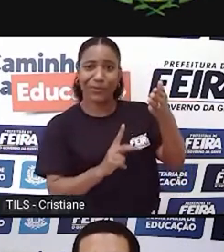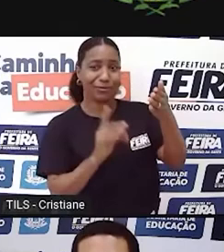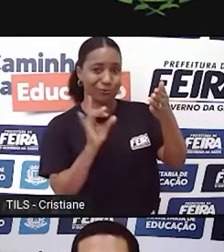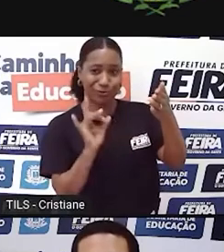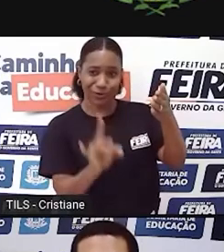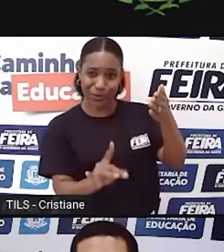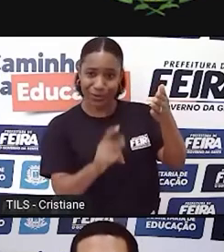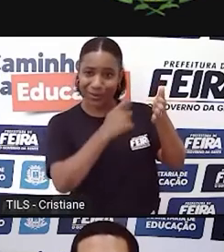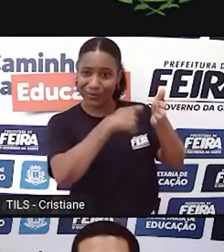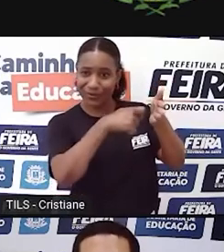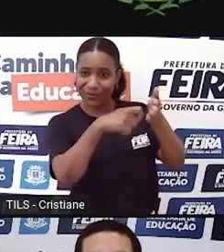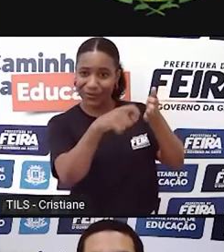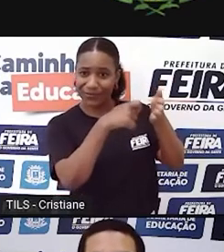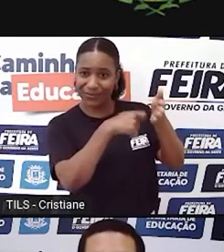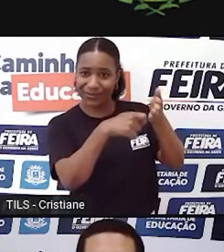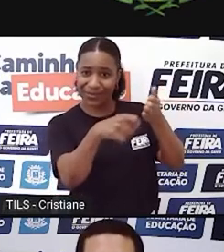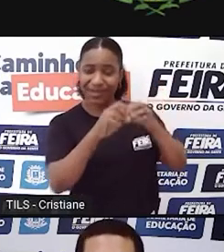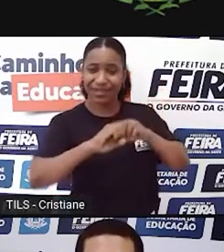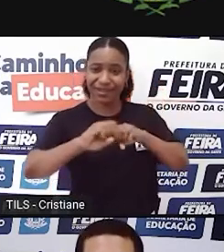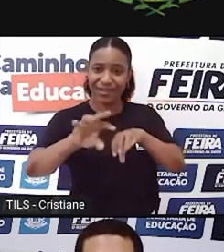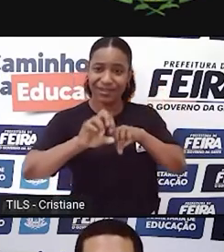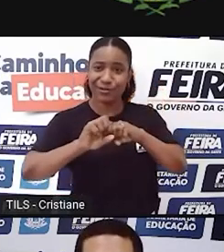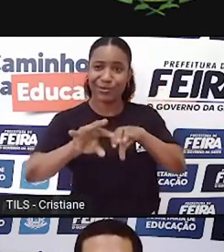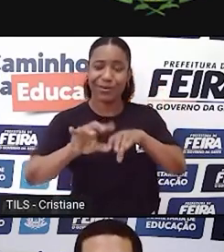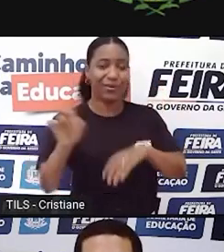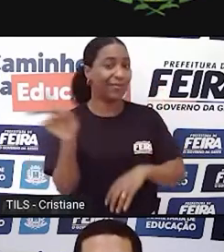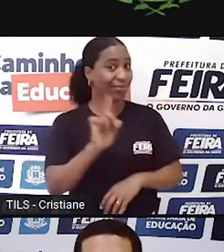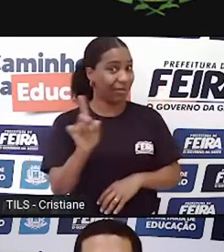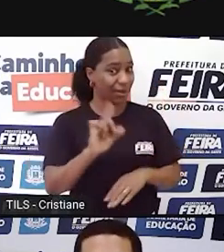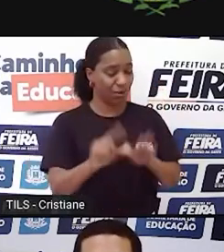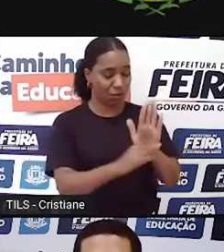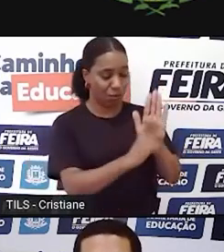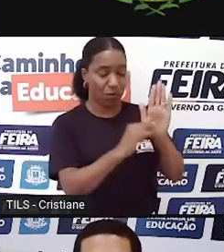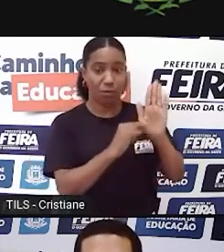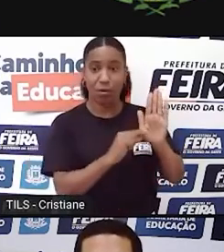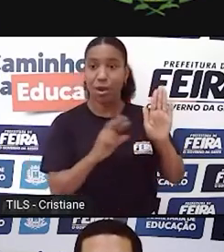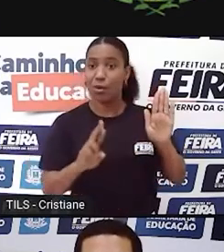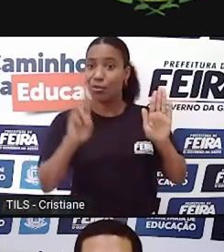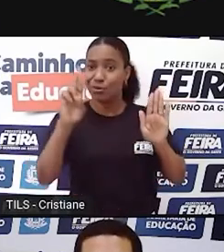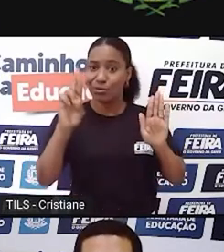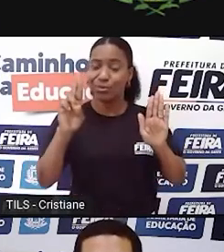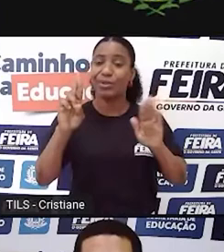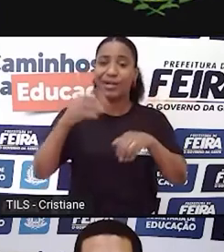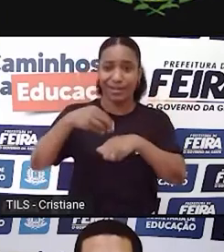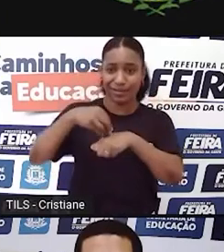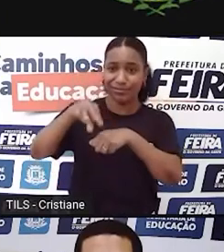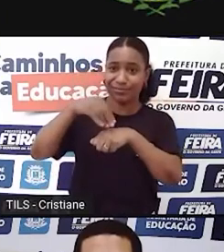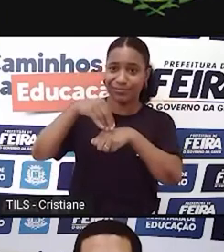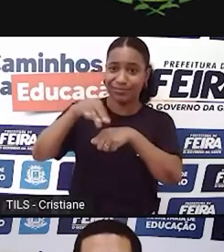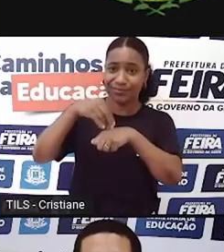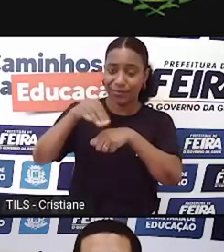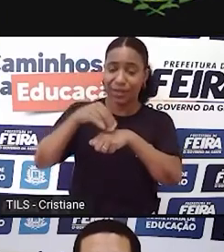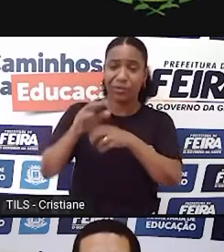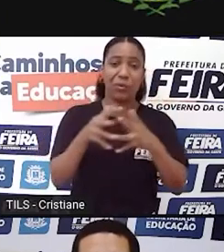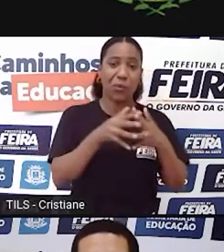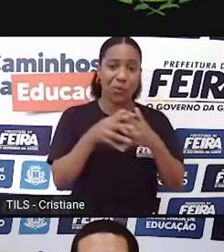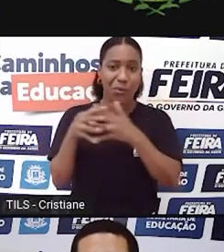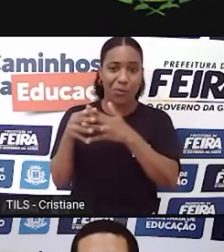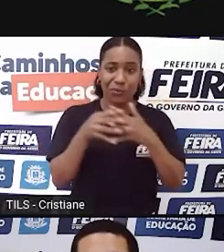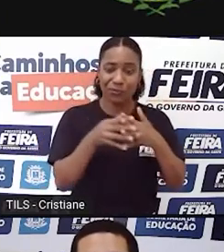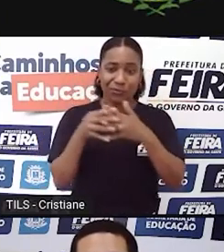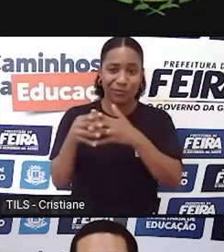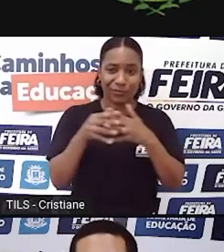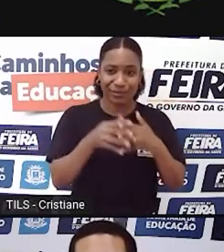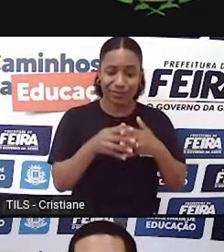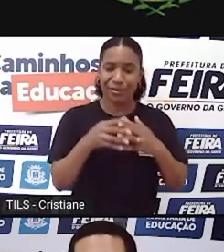né? Otávio Paz já traz para a gente essa diferença, embora seja ainda muito confuso para muita gente, mas que no nono ano,